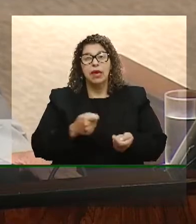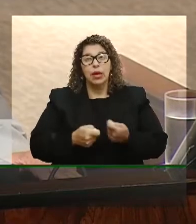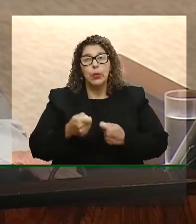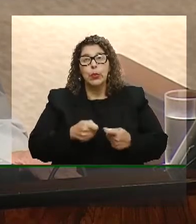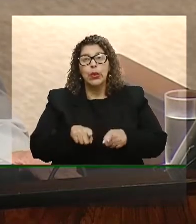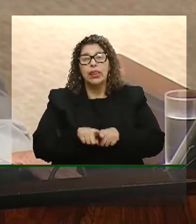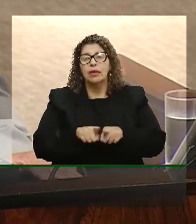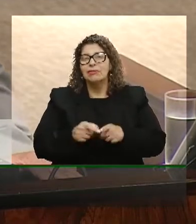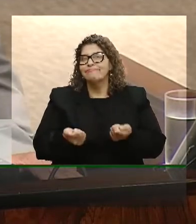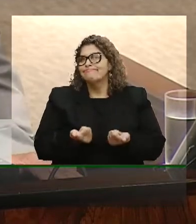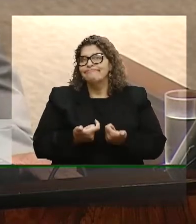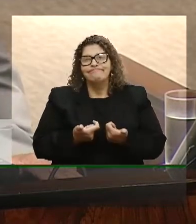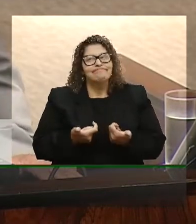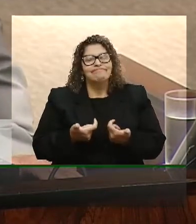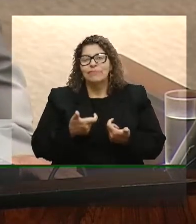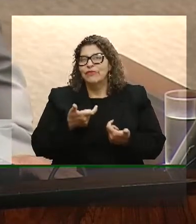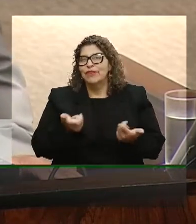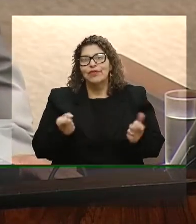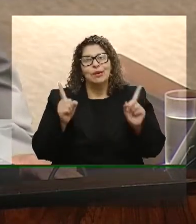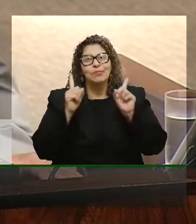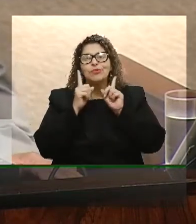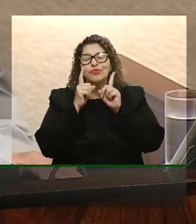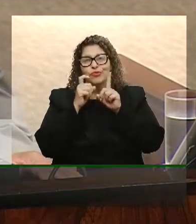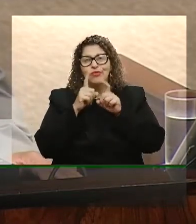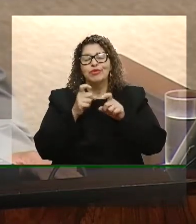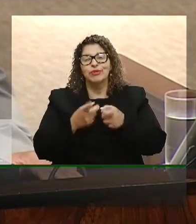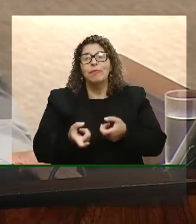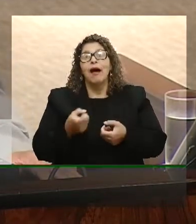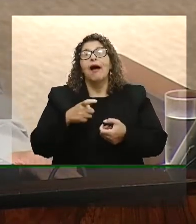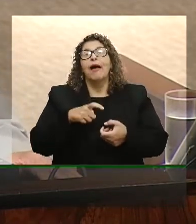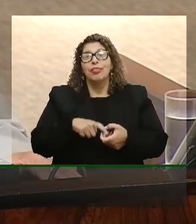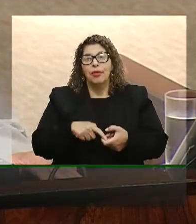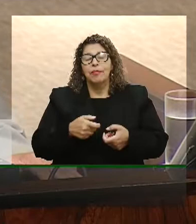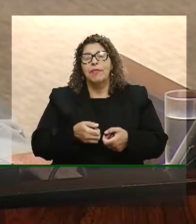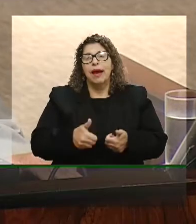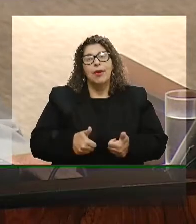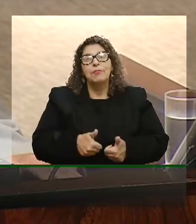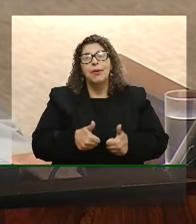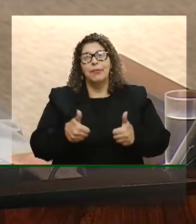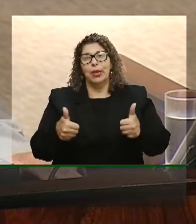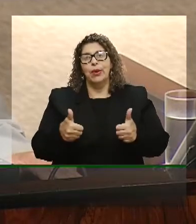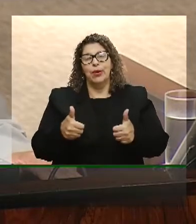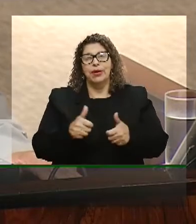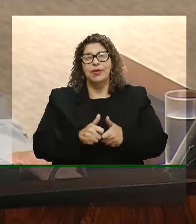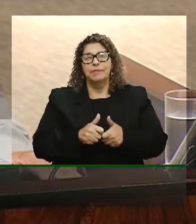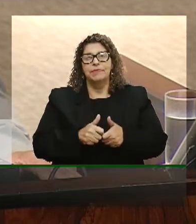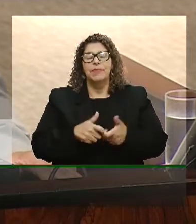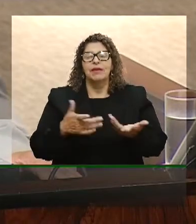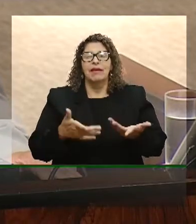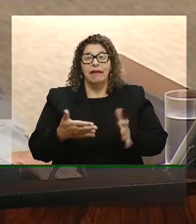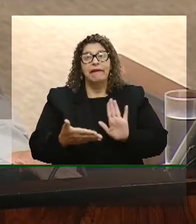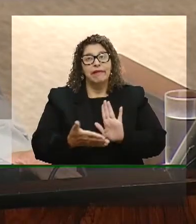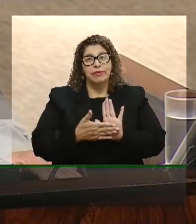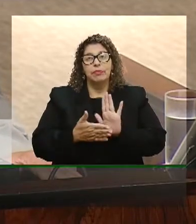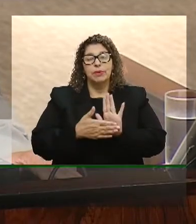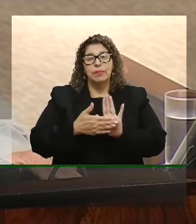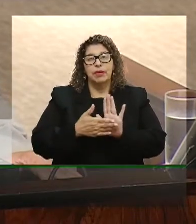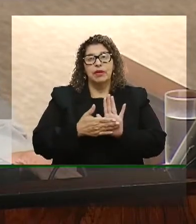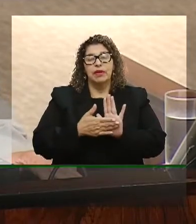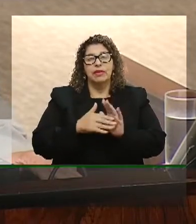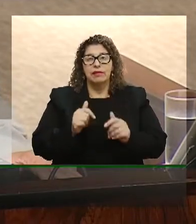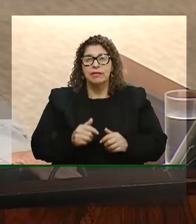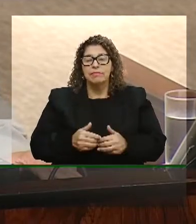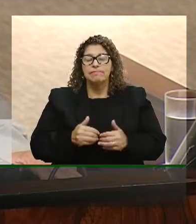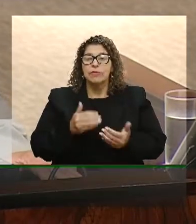não terá recuperação. Então, além de tudo, além de precarizar esses direitos, essa proposta, na medida em que ela